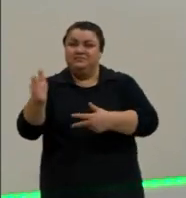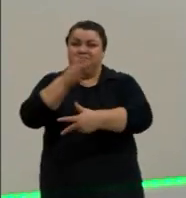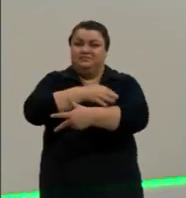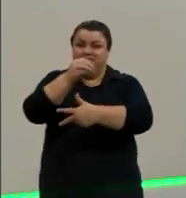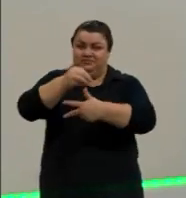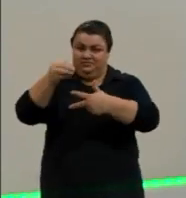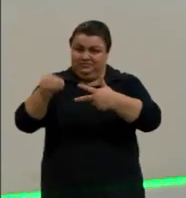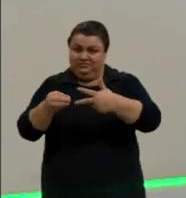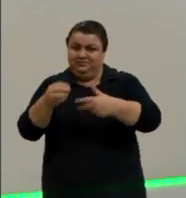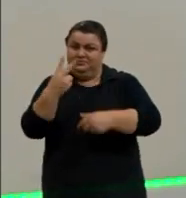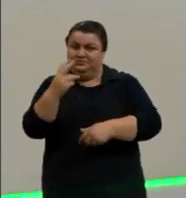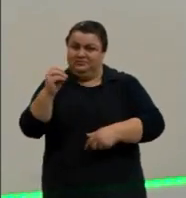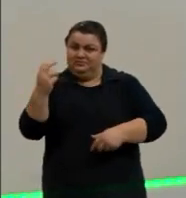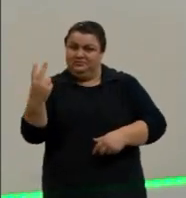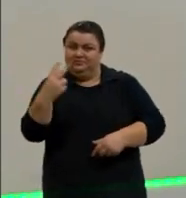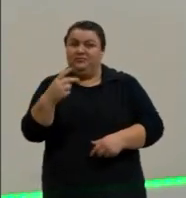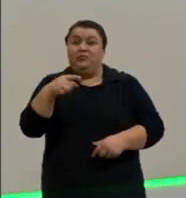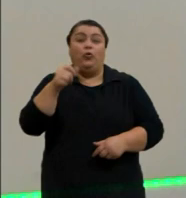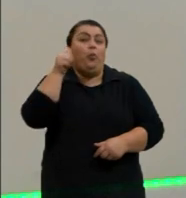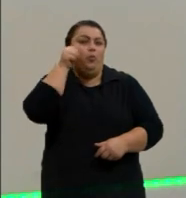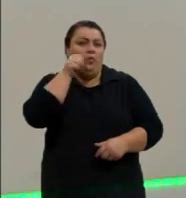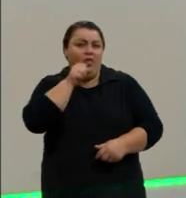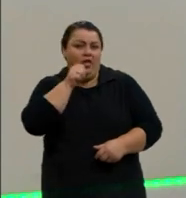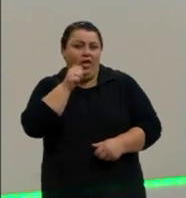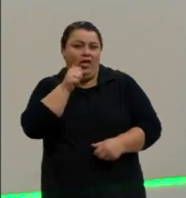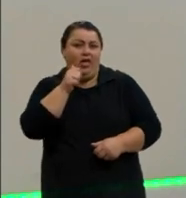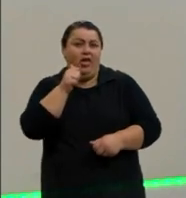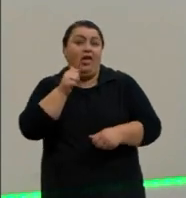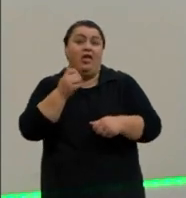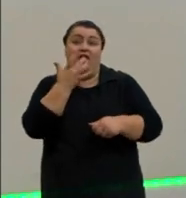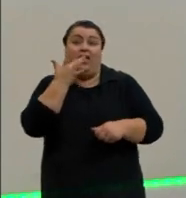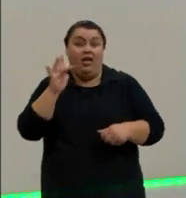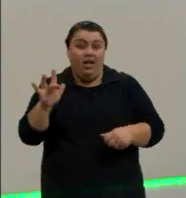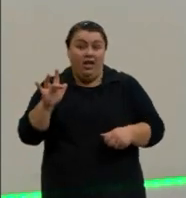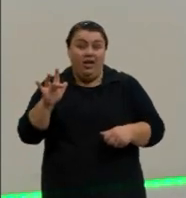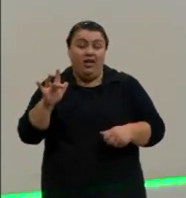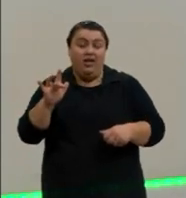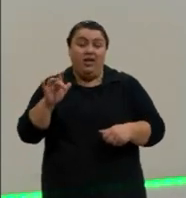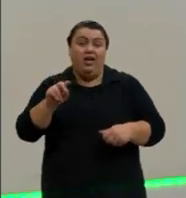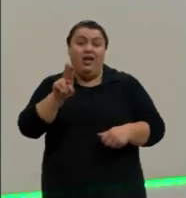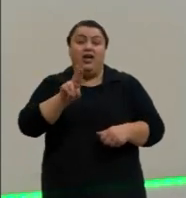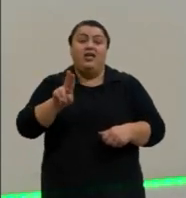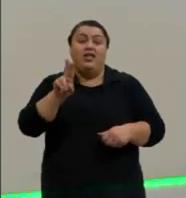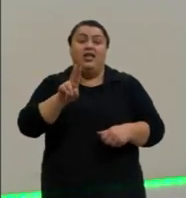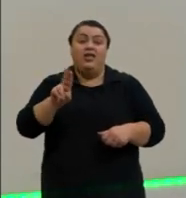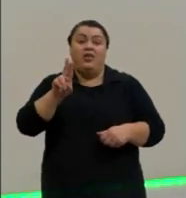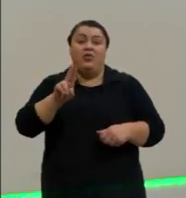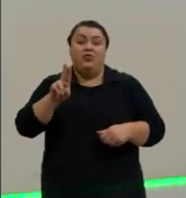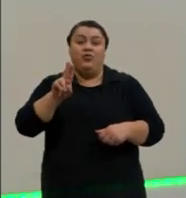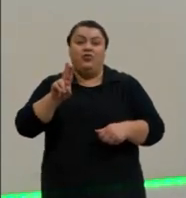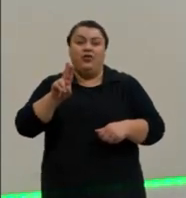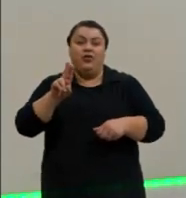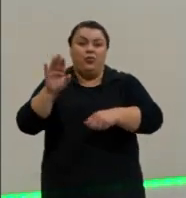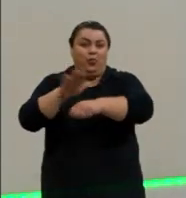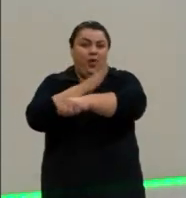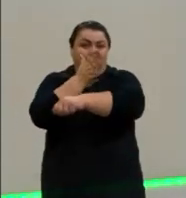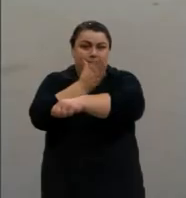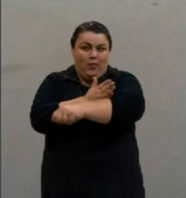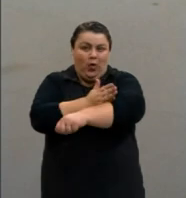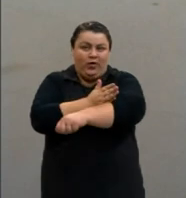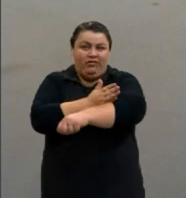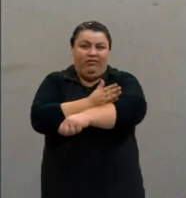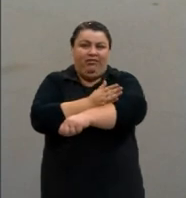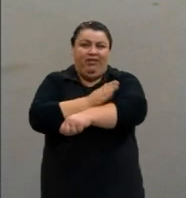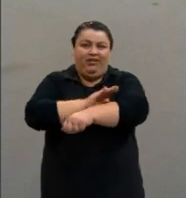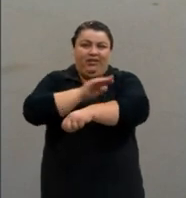branca, de pele clara, olhos e cabelos castanhos e eu estou usando uma bota ortopédica no pé direito que em algum momento pode fazer